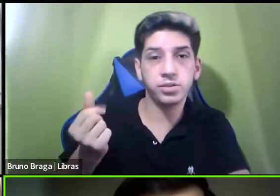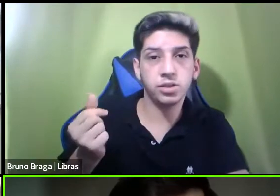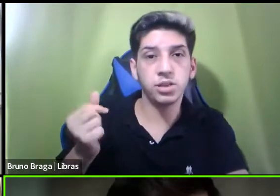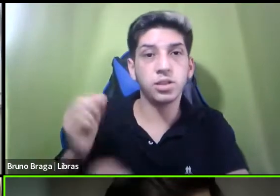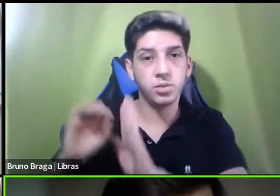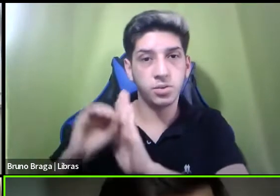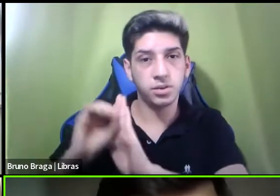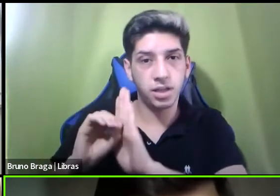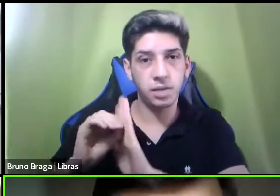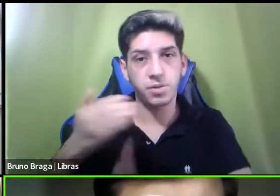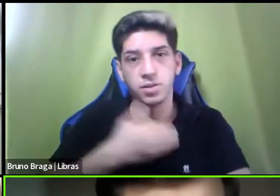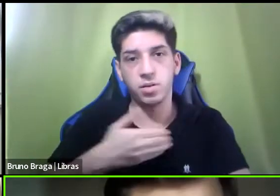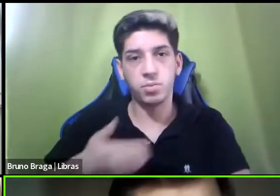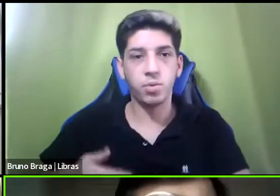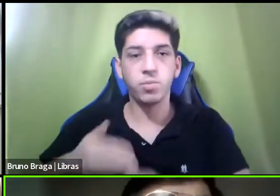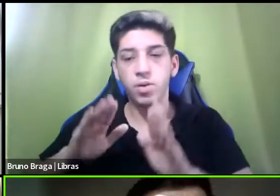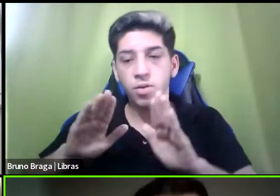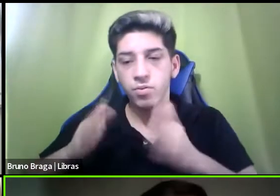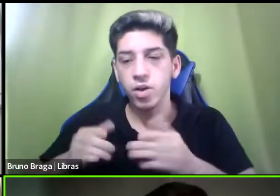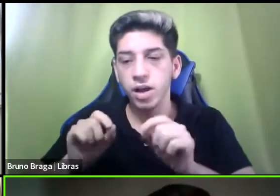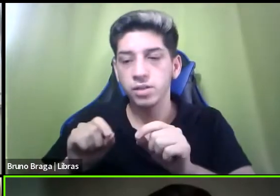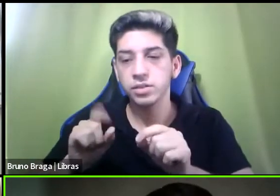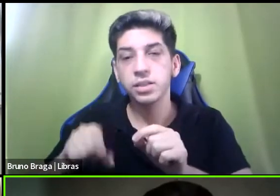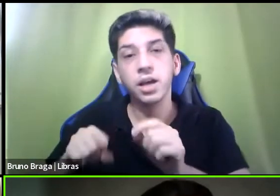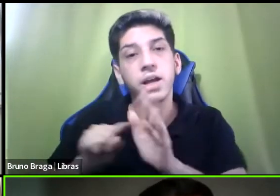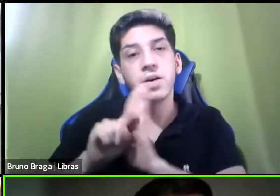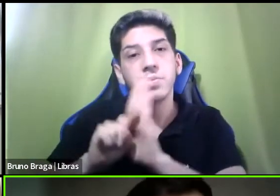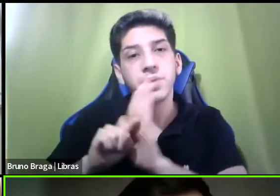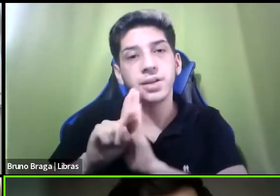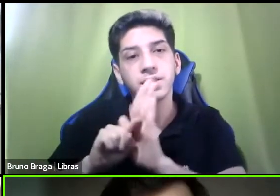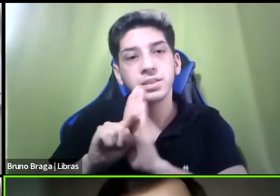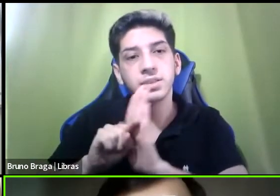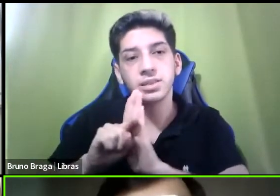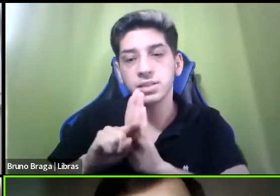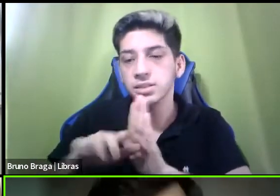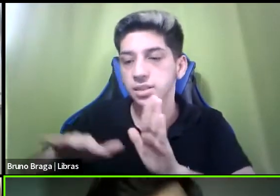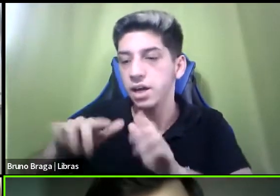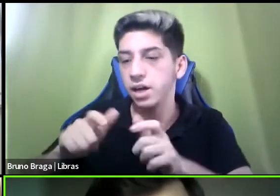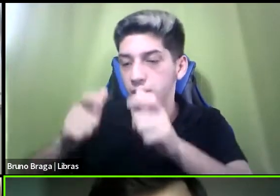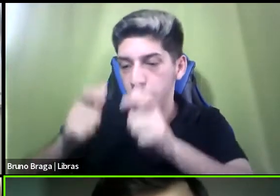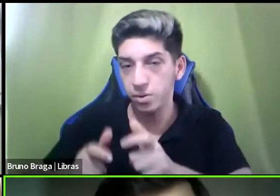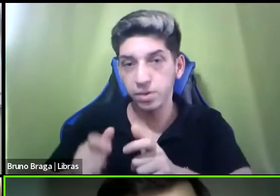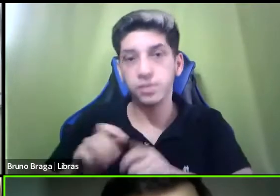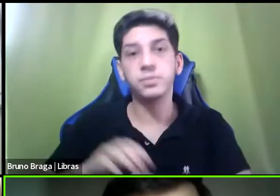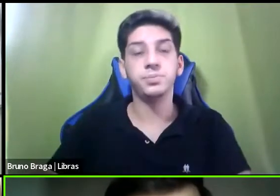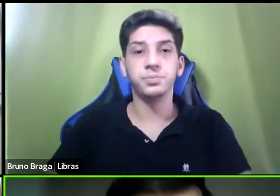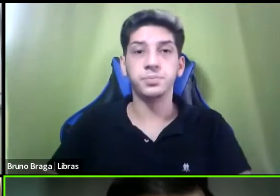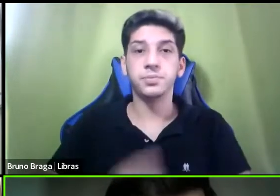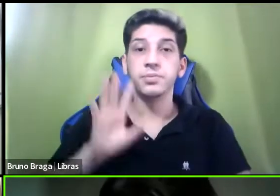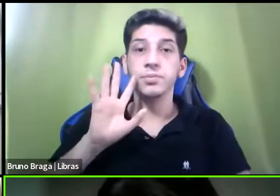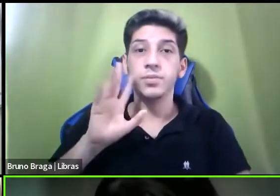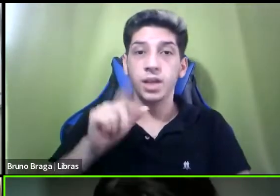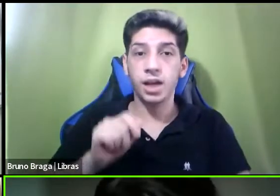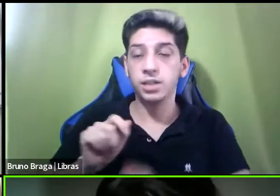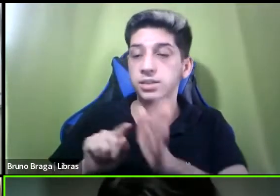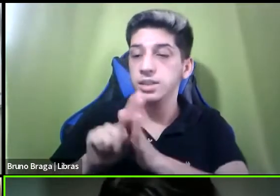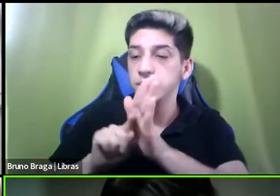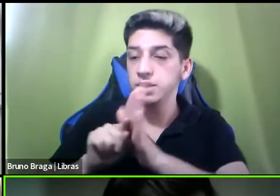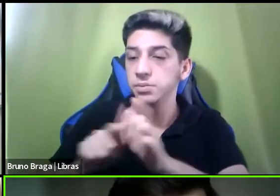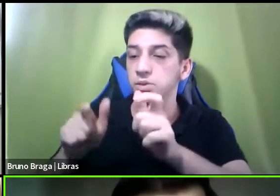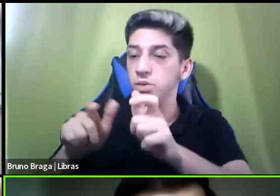com a realização de um censo de uma pesquisa censitária local eu acho que as pesquisas censitárias elas são